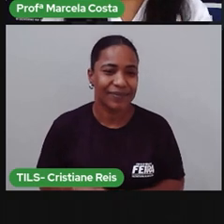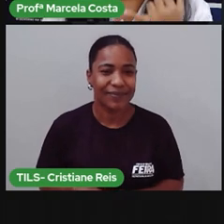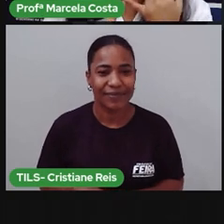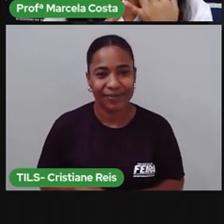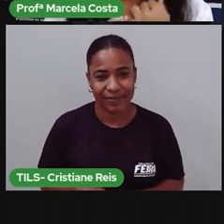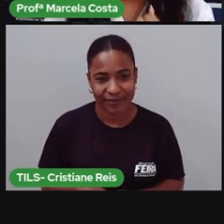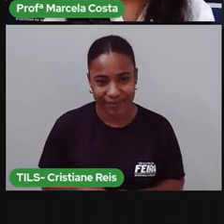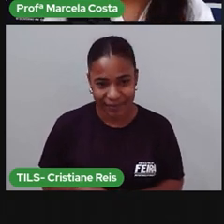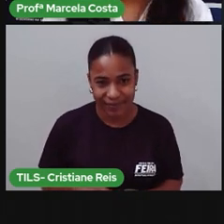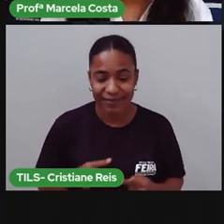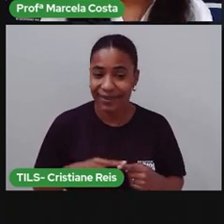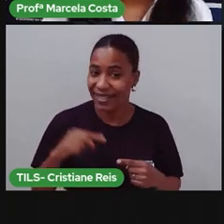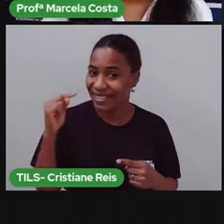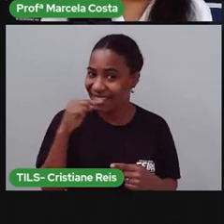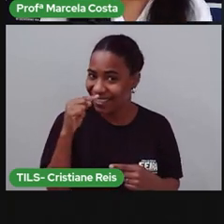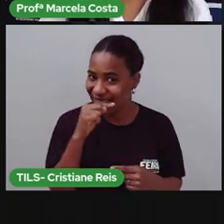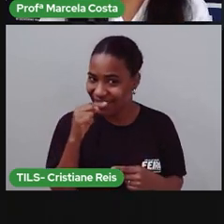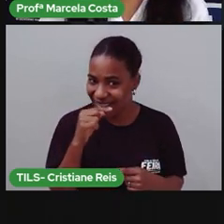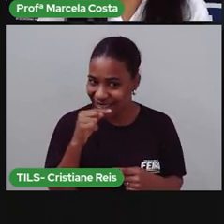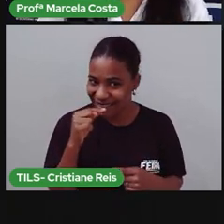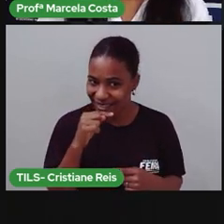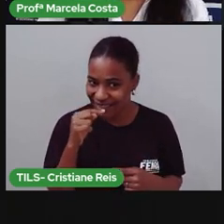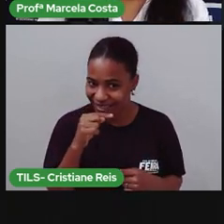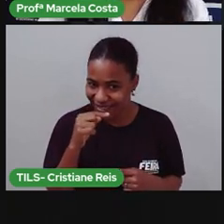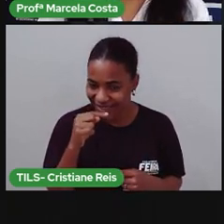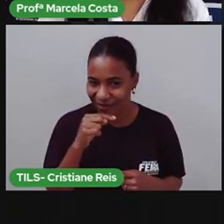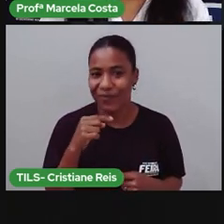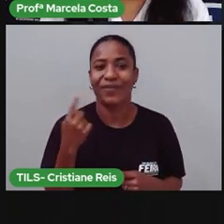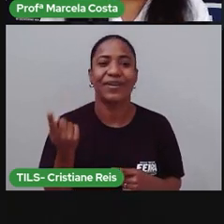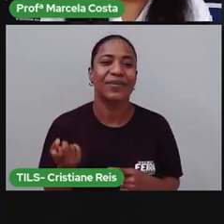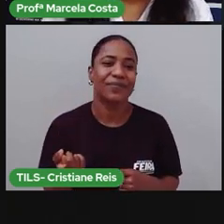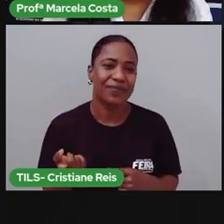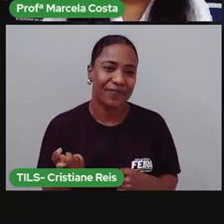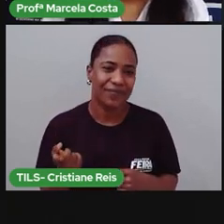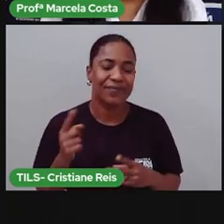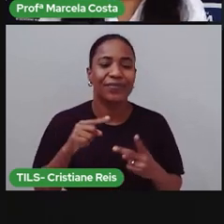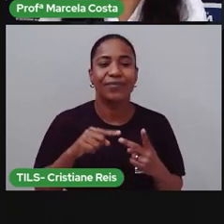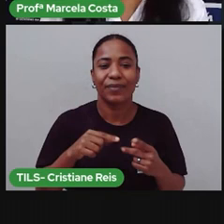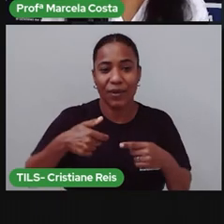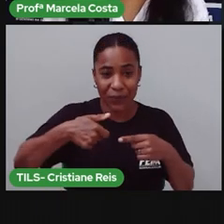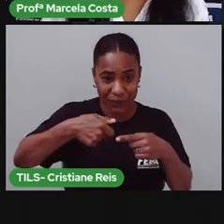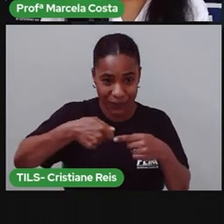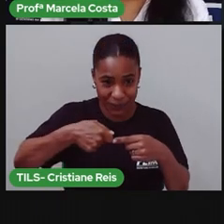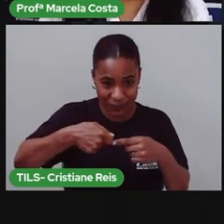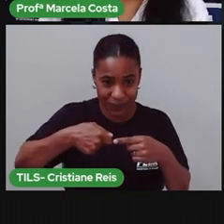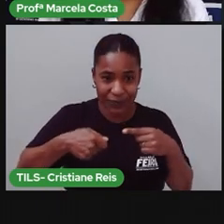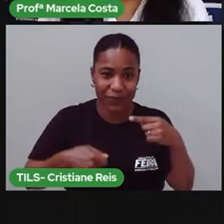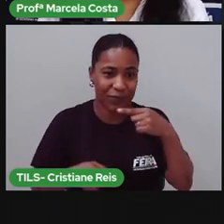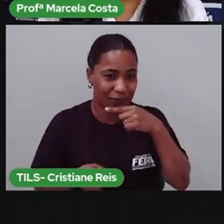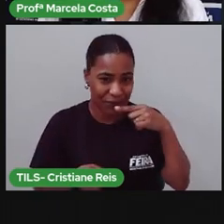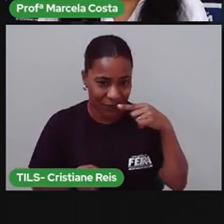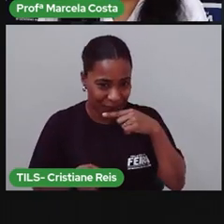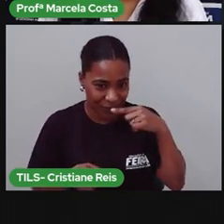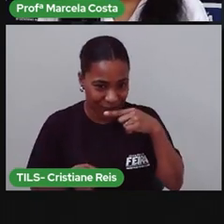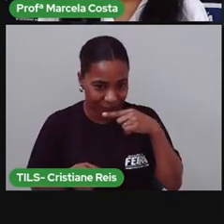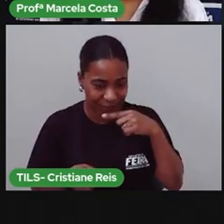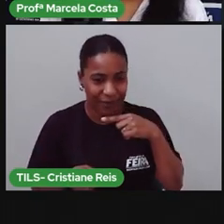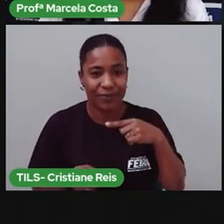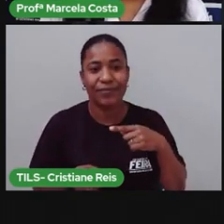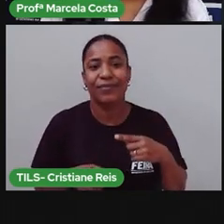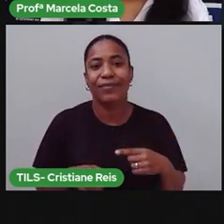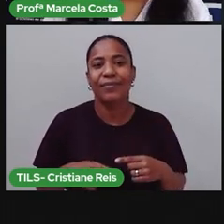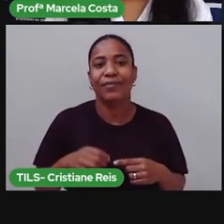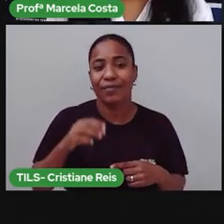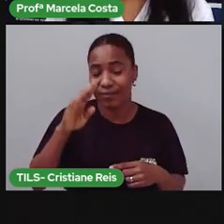A gente usa escova de dente, né? Creme dental. E outros produtos. Mas,